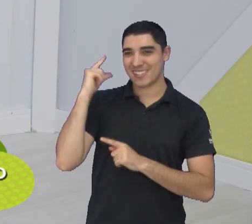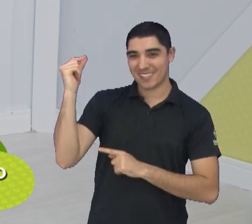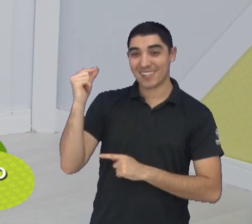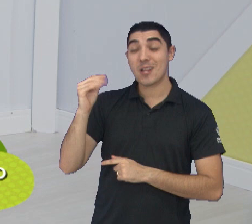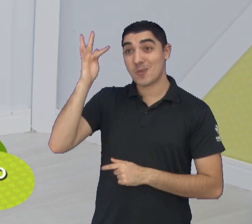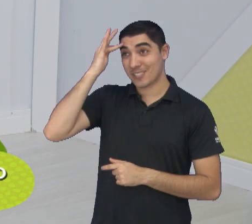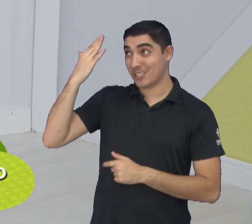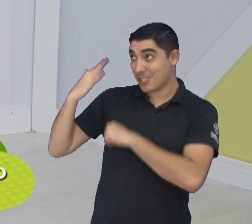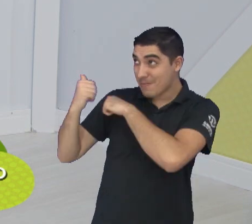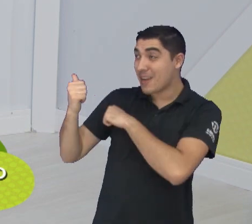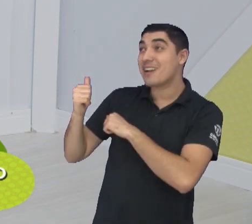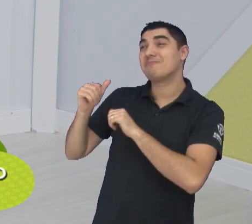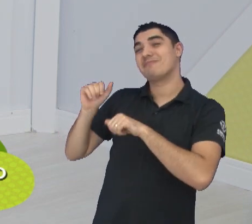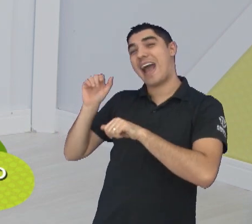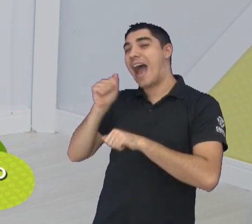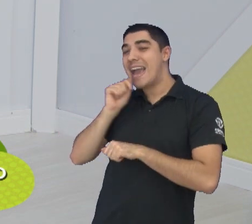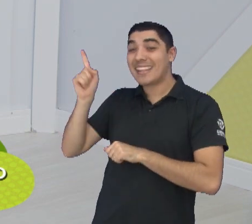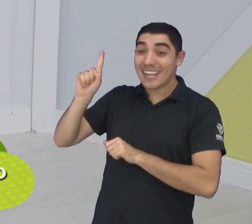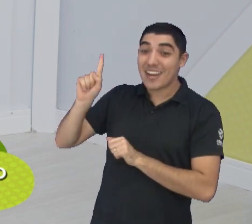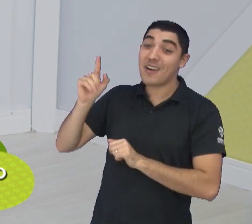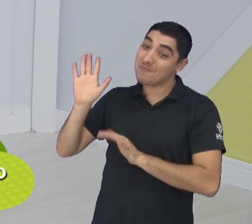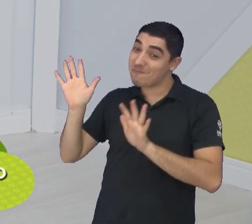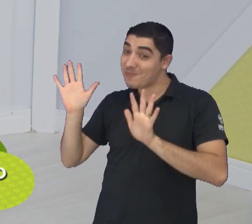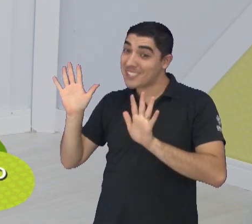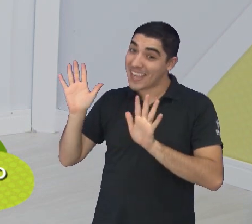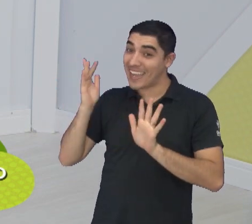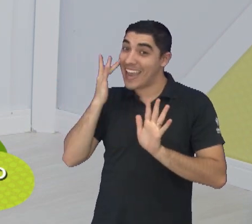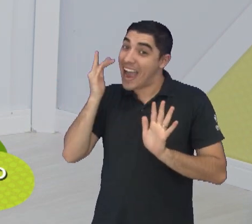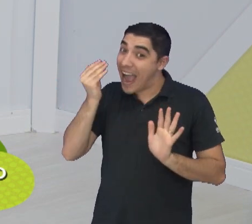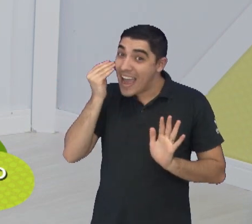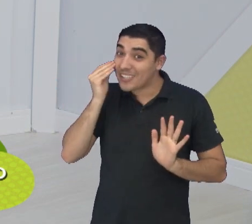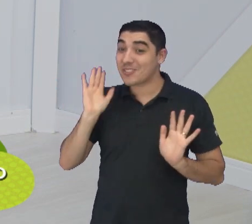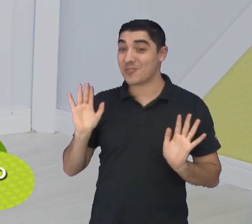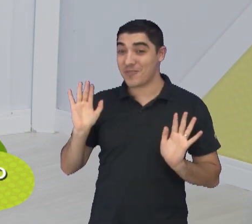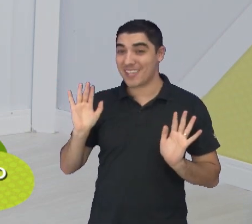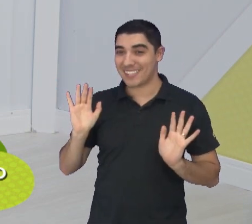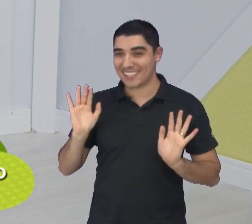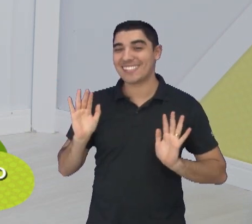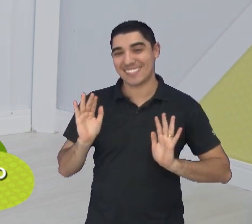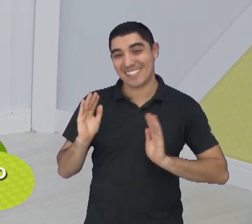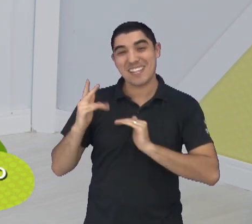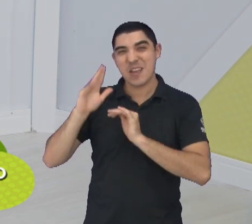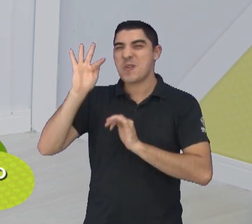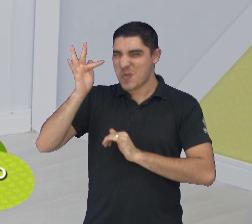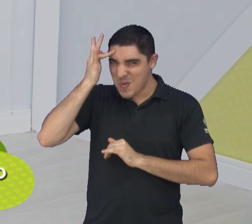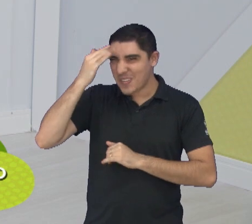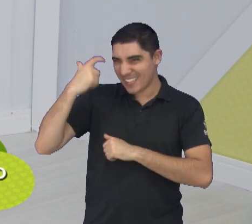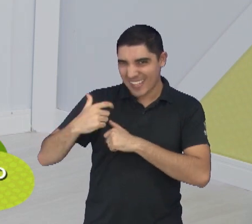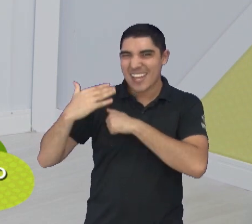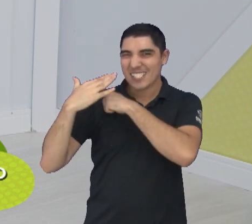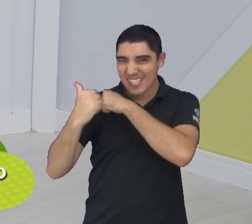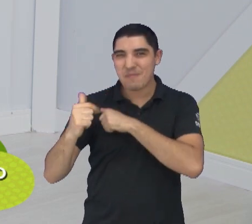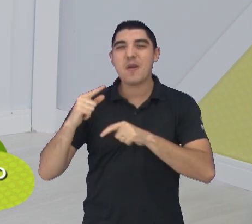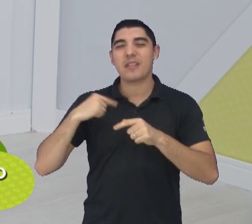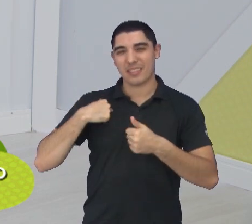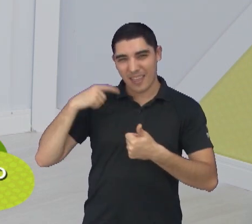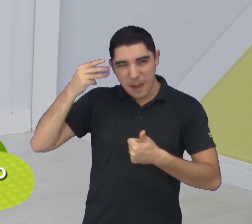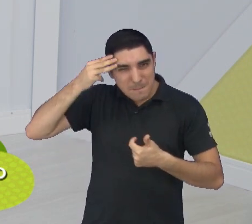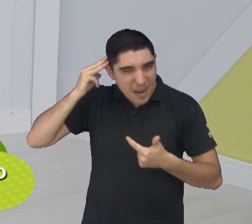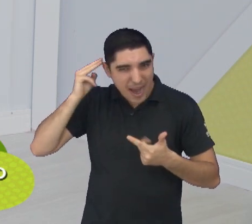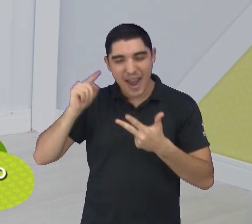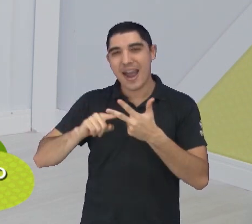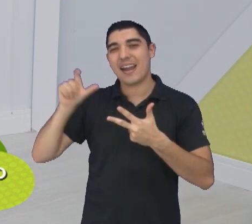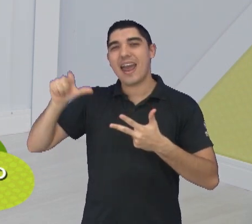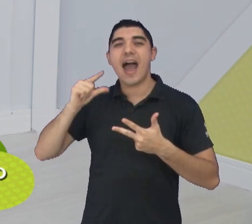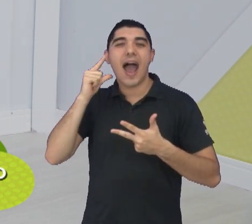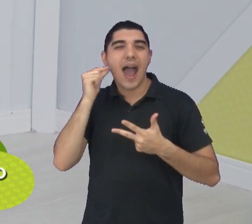Já foi escalado, Luizão, para trabalhar lá? Vai lá? Vai trabalhar? Ainda não? Ainda não? Com certeza o Luizão, com a categoria que tem a Mayra, a Tamires